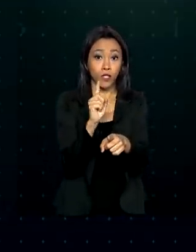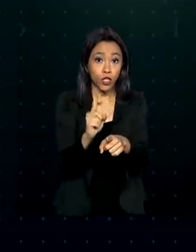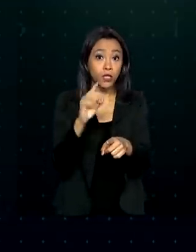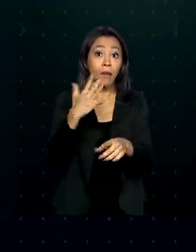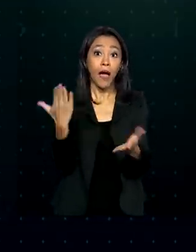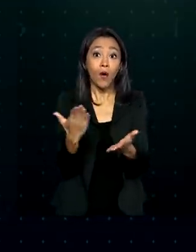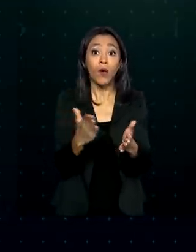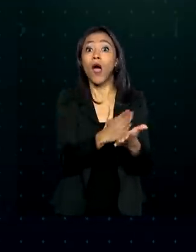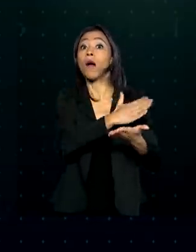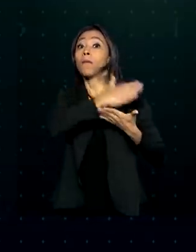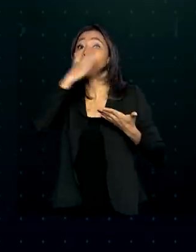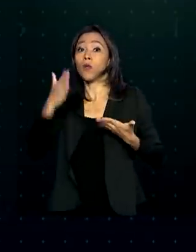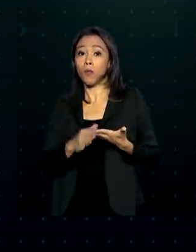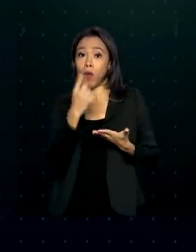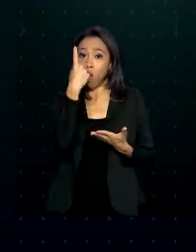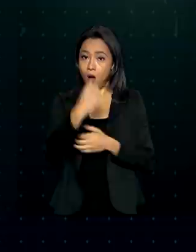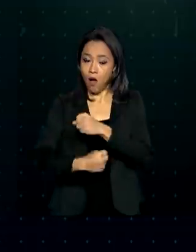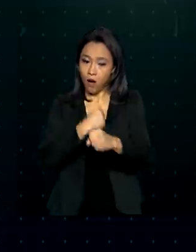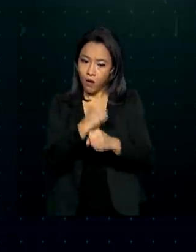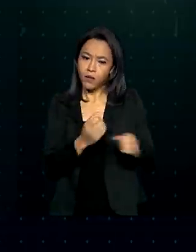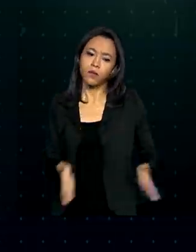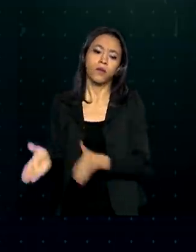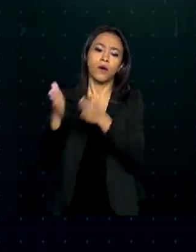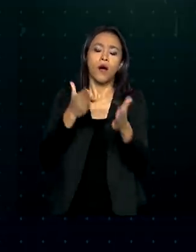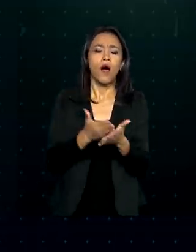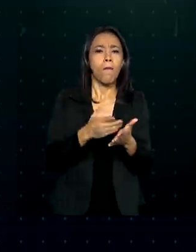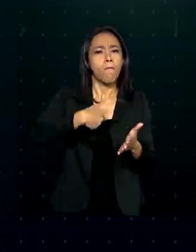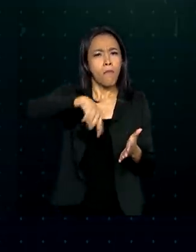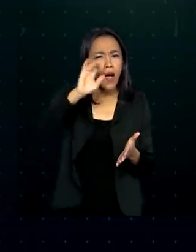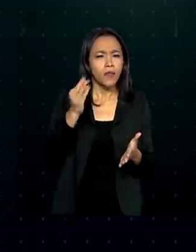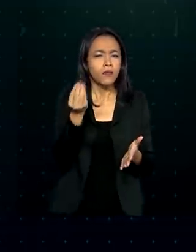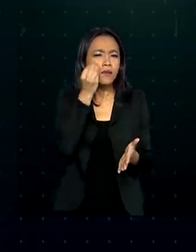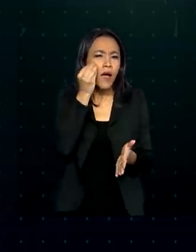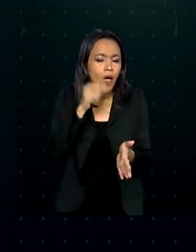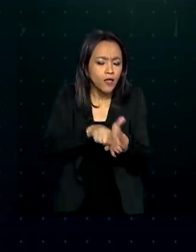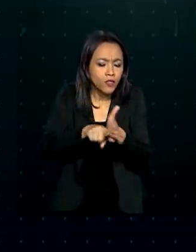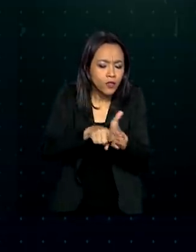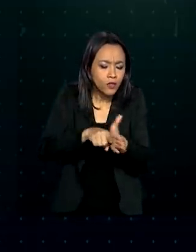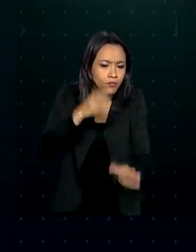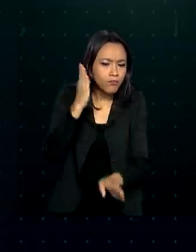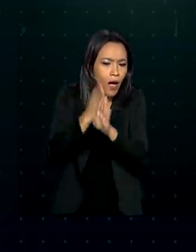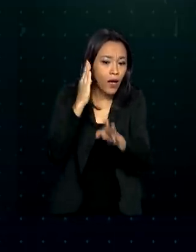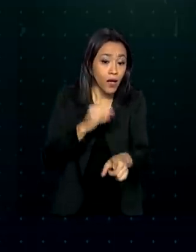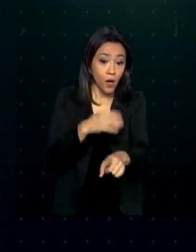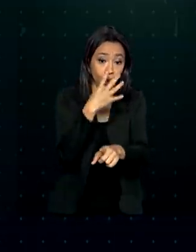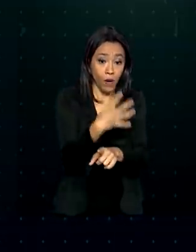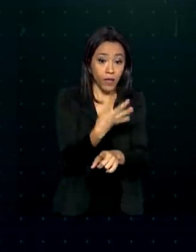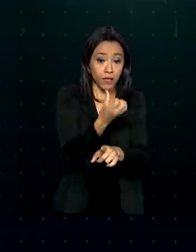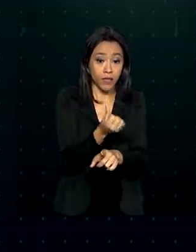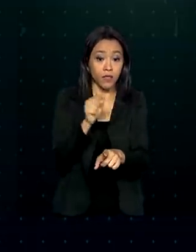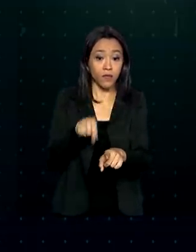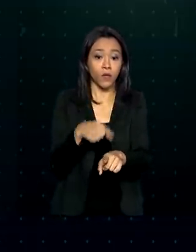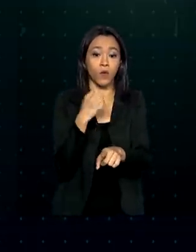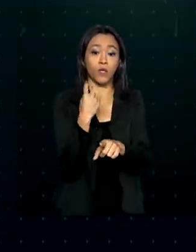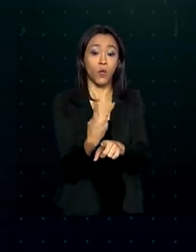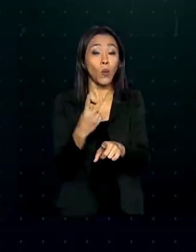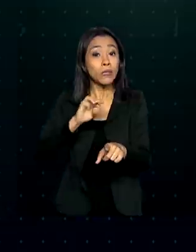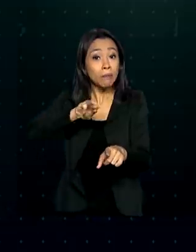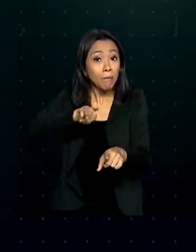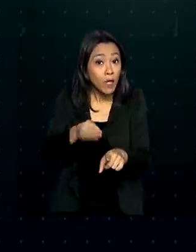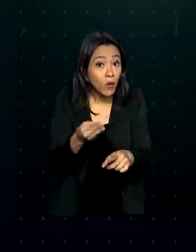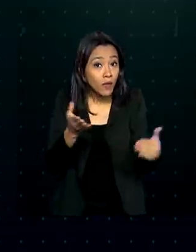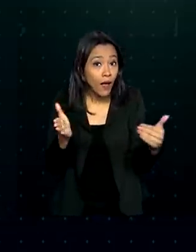ano. Aumento da distribuição de testes para o coronavírus serão R$ 46,2 milhões até